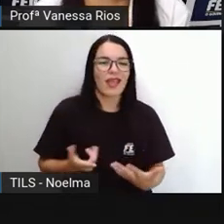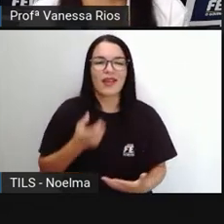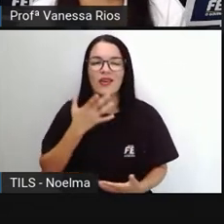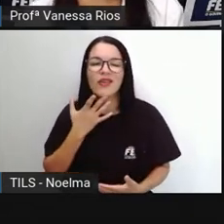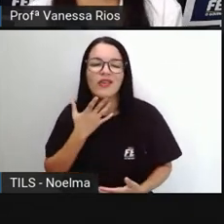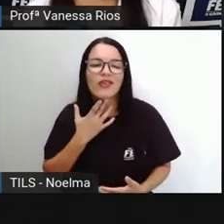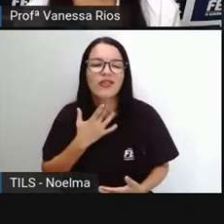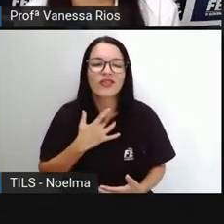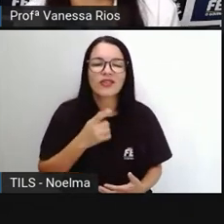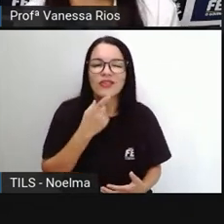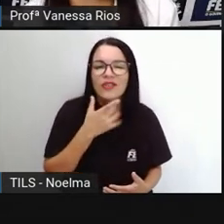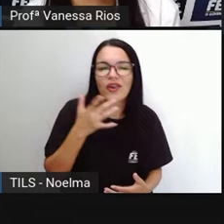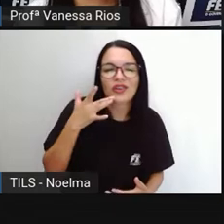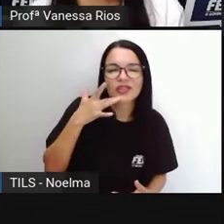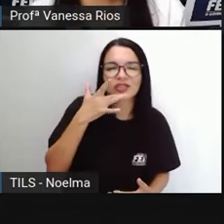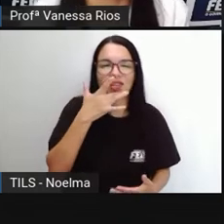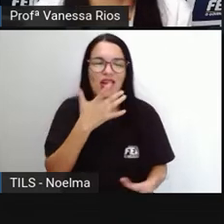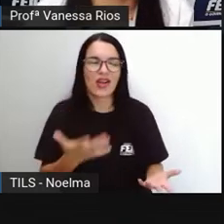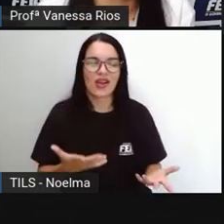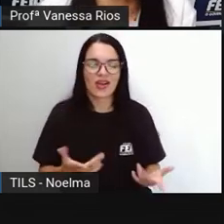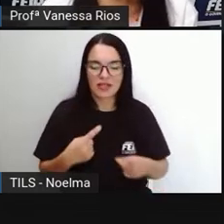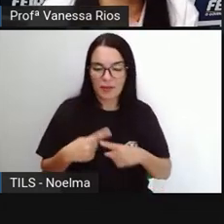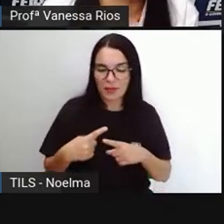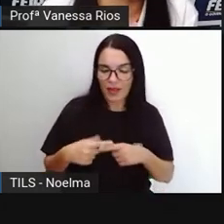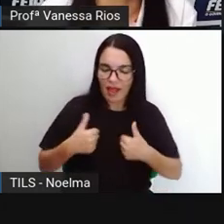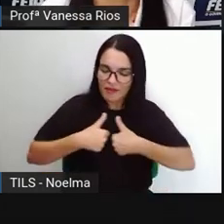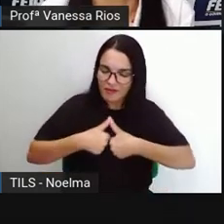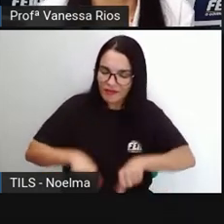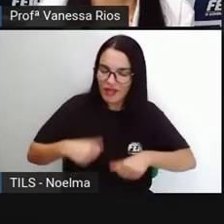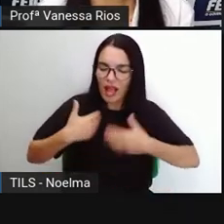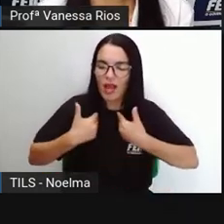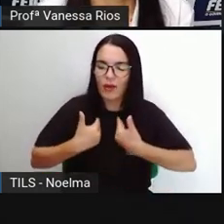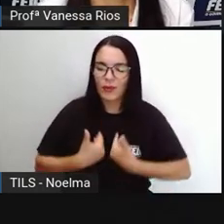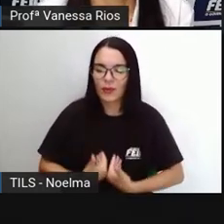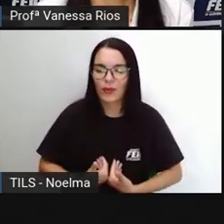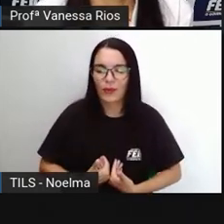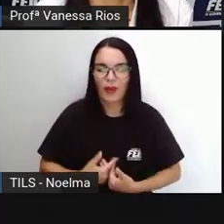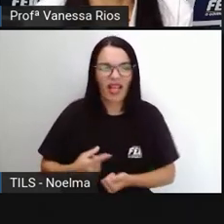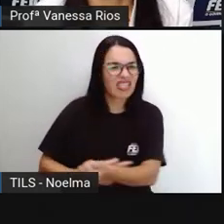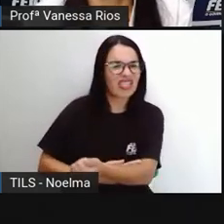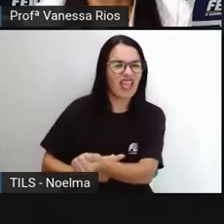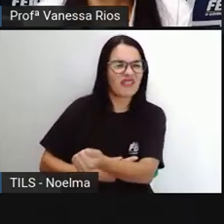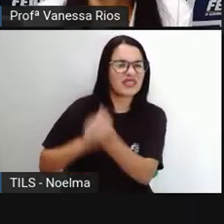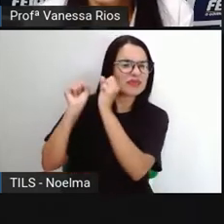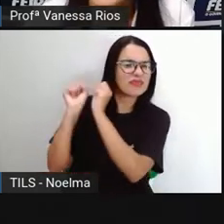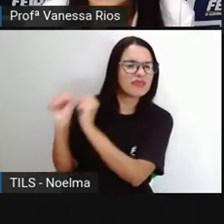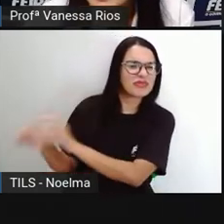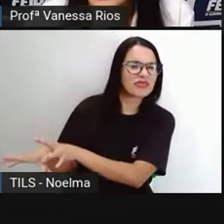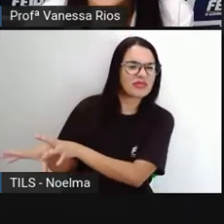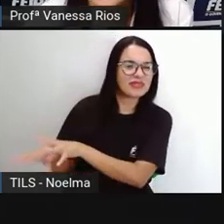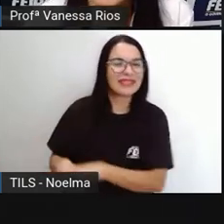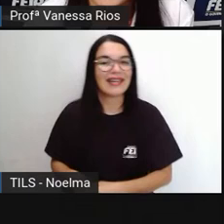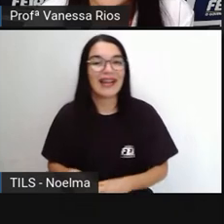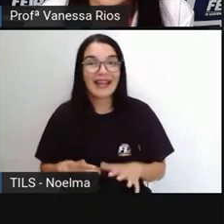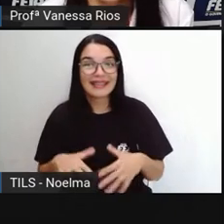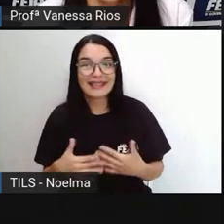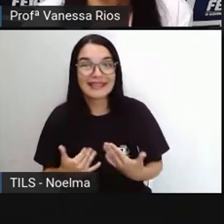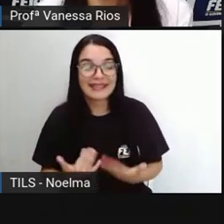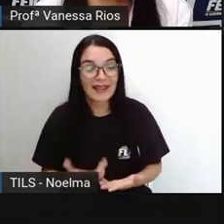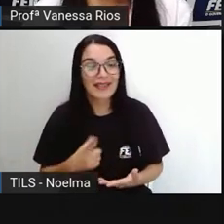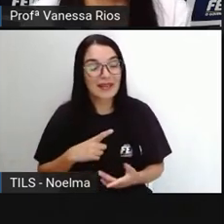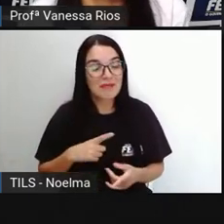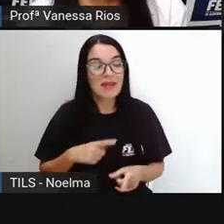de uma ação que às vezes vai tirar o nosso estresse, vai fazer a gente relaxar. E aí a gente pode aprender muito com as músicas também.